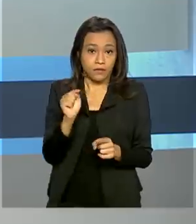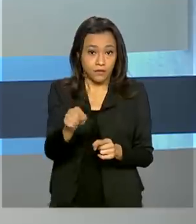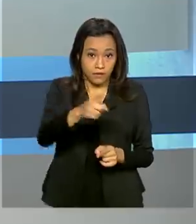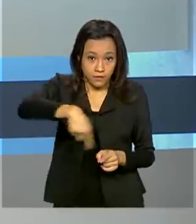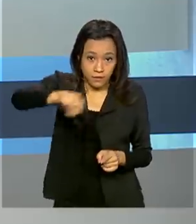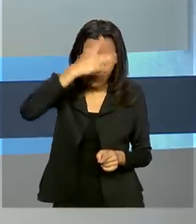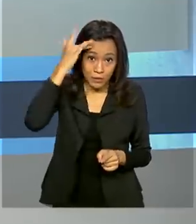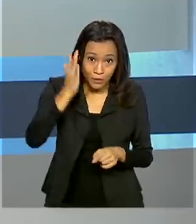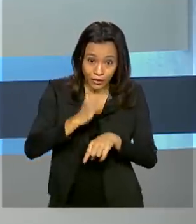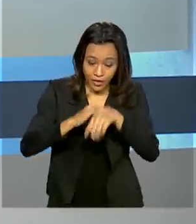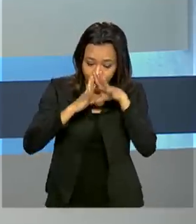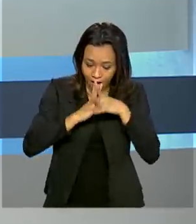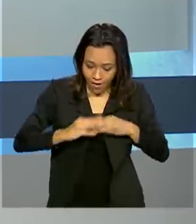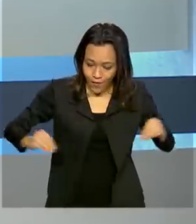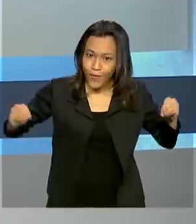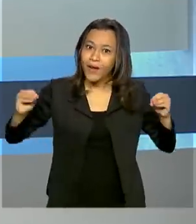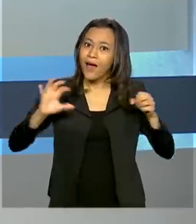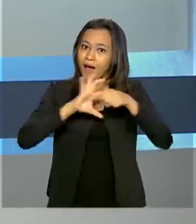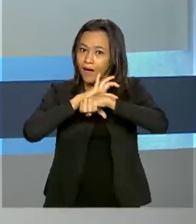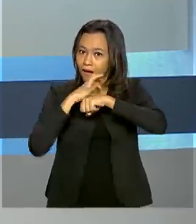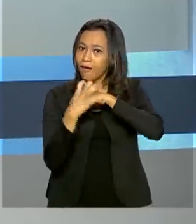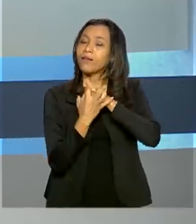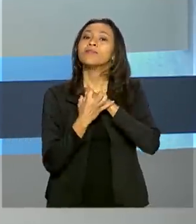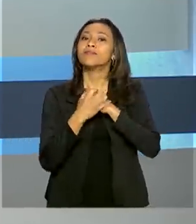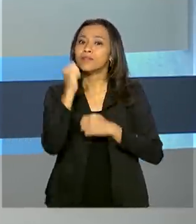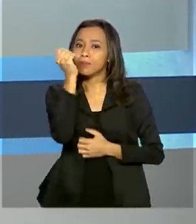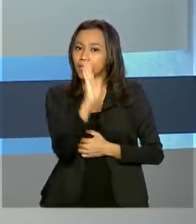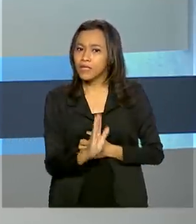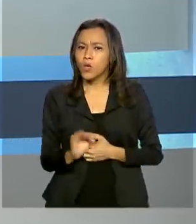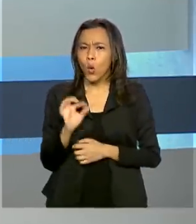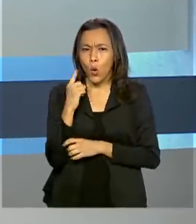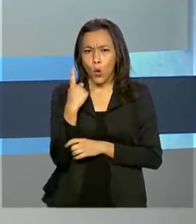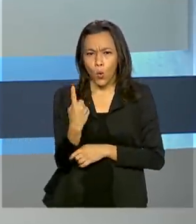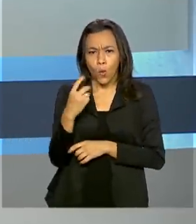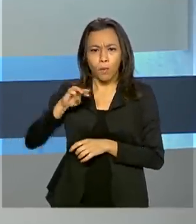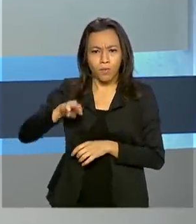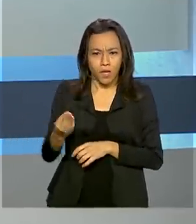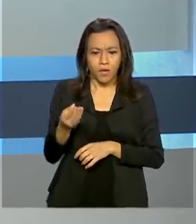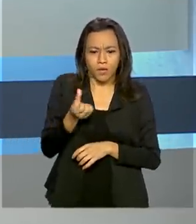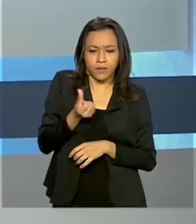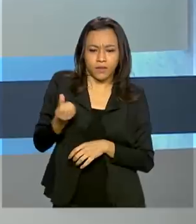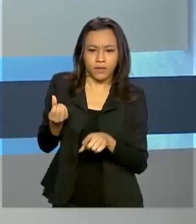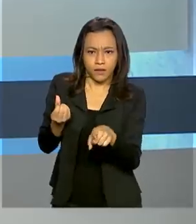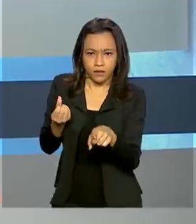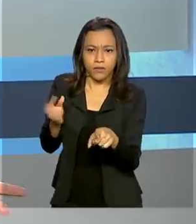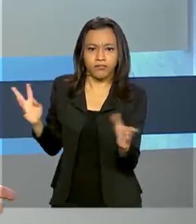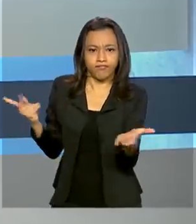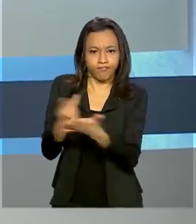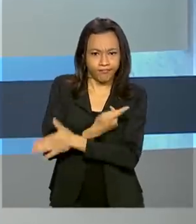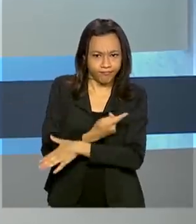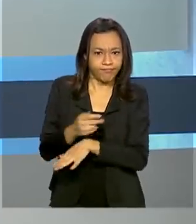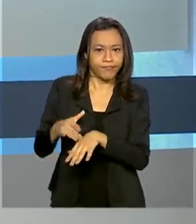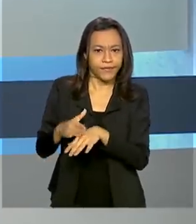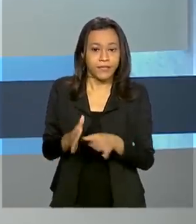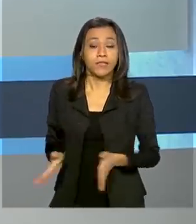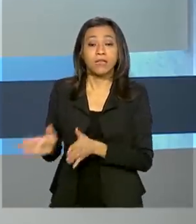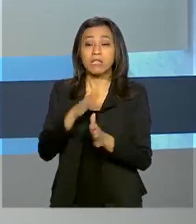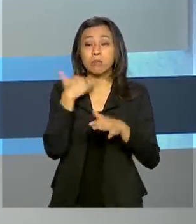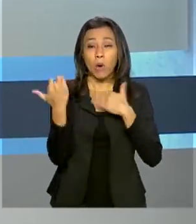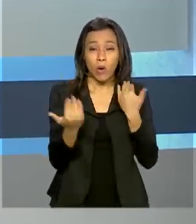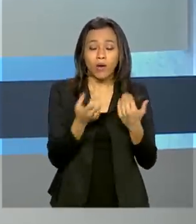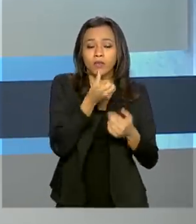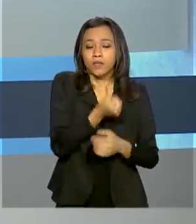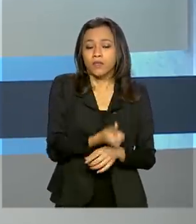estão curadas da Covid-19 no Brasil. São mais de 1 milhão e 600 mil casos da doença. Os óbitos chegam a